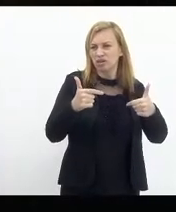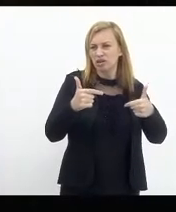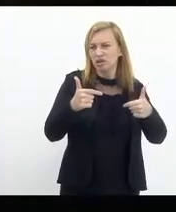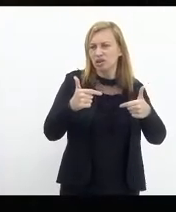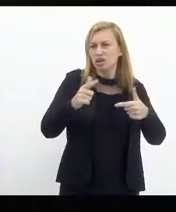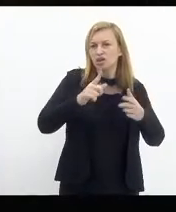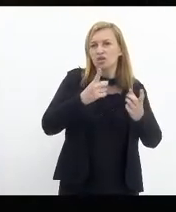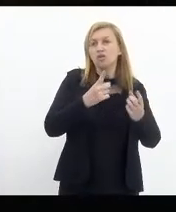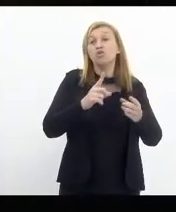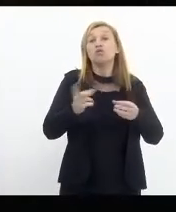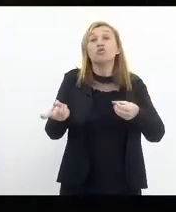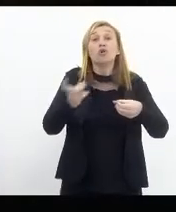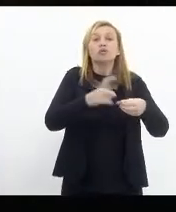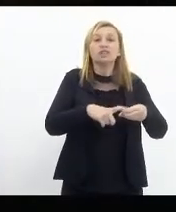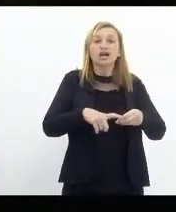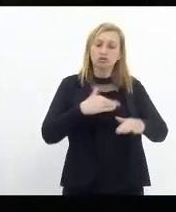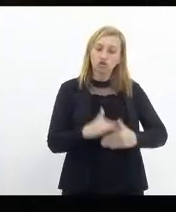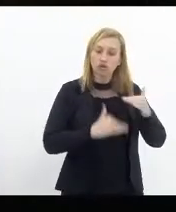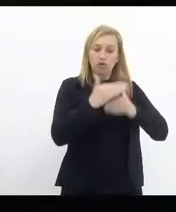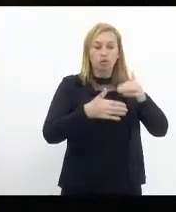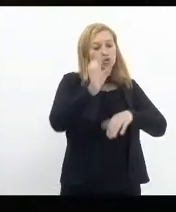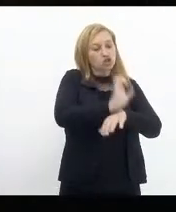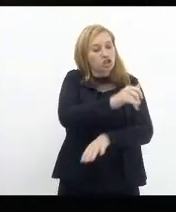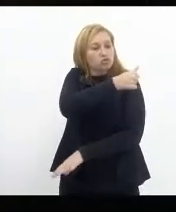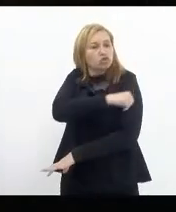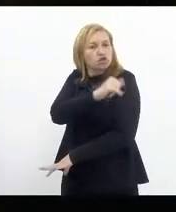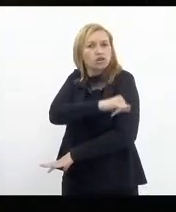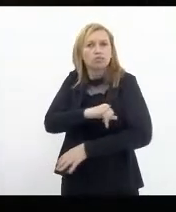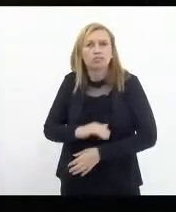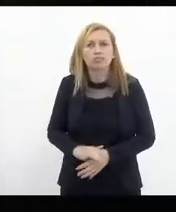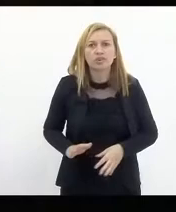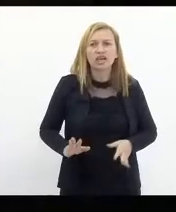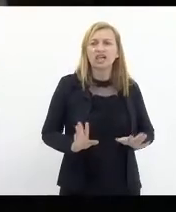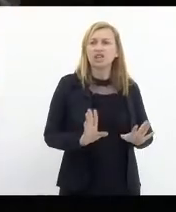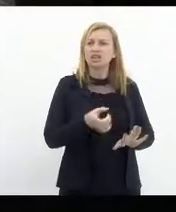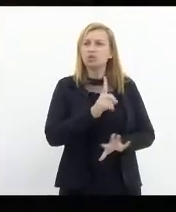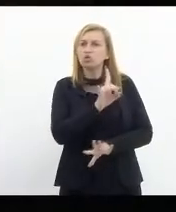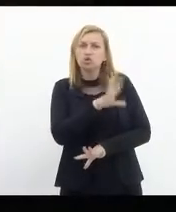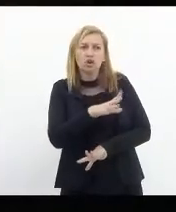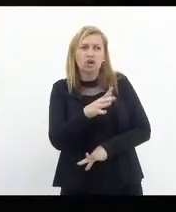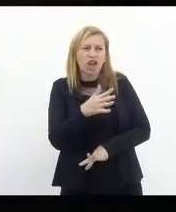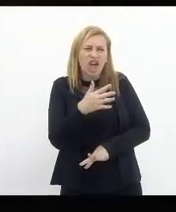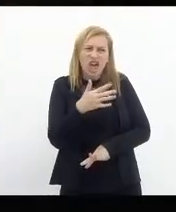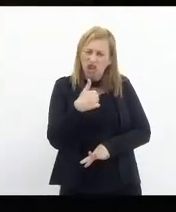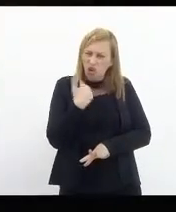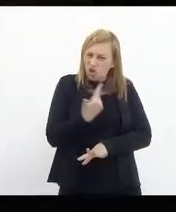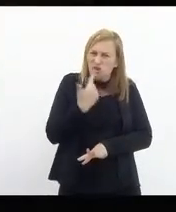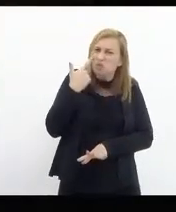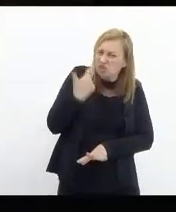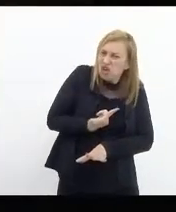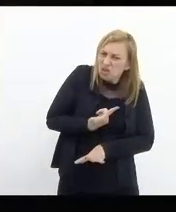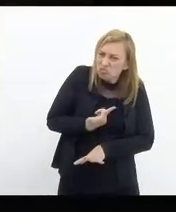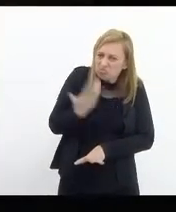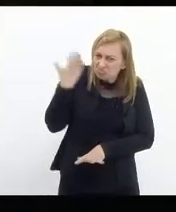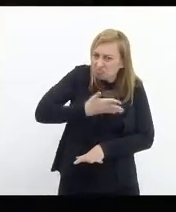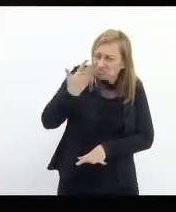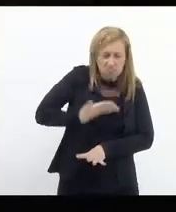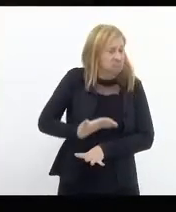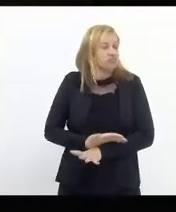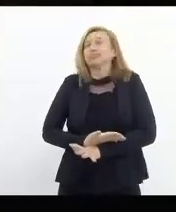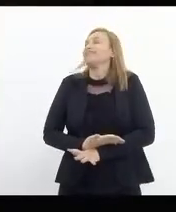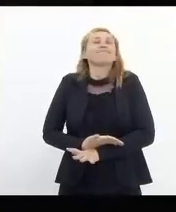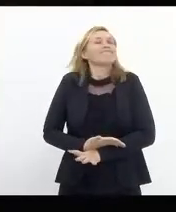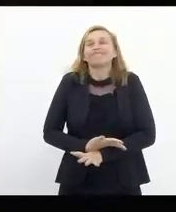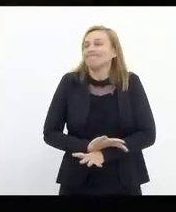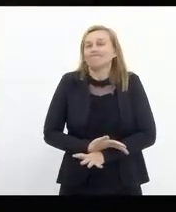para o desenvolvimento do Estado do Rio de Janeiro. E não é isso que nós estamos assistindo. E por